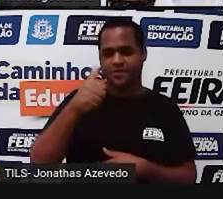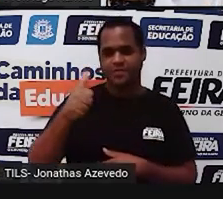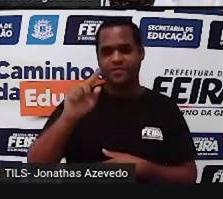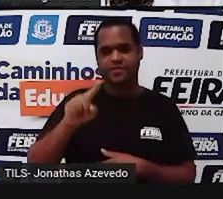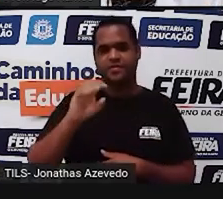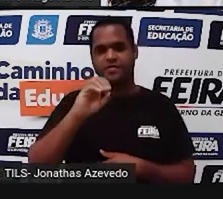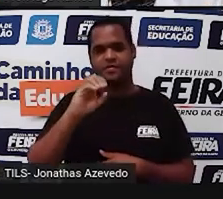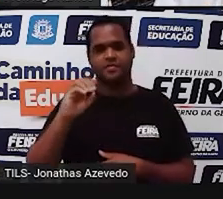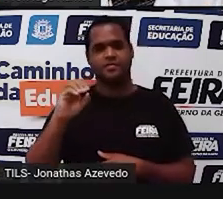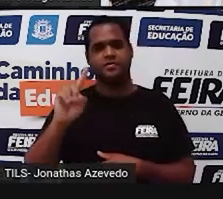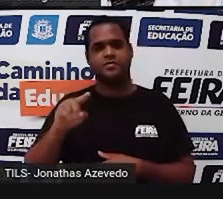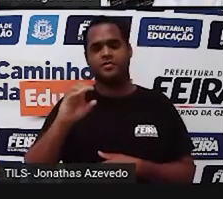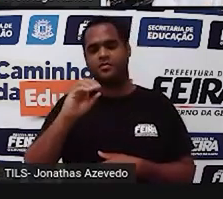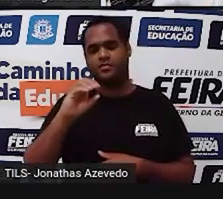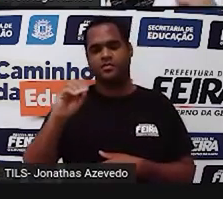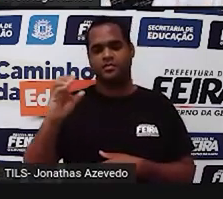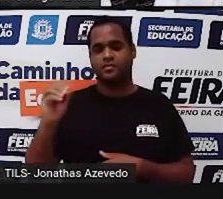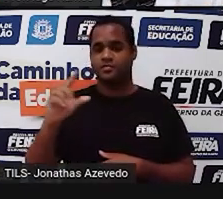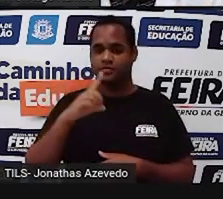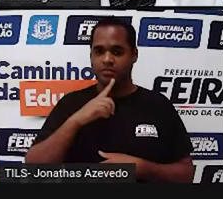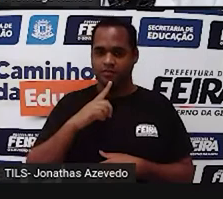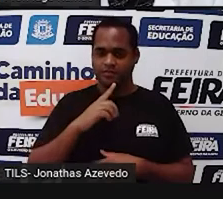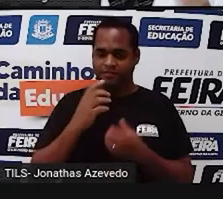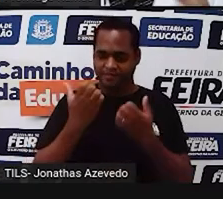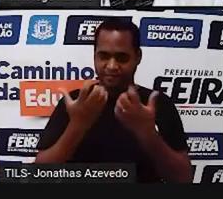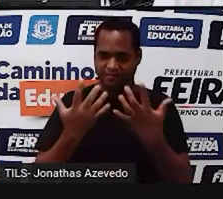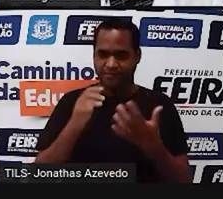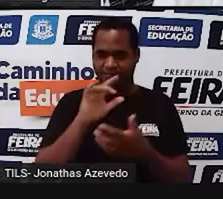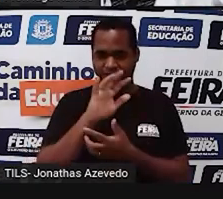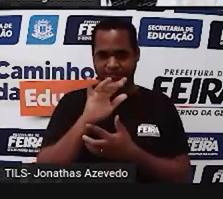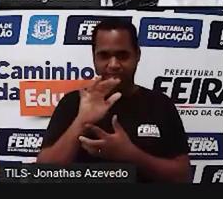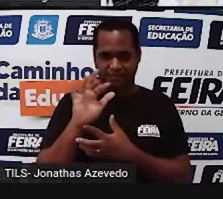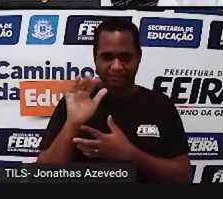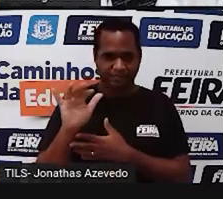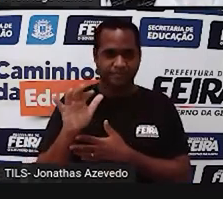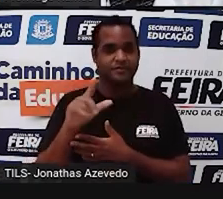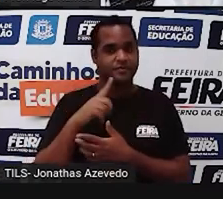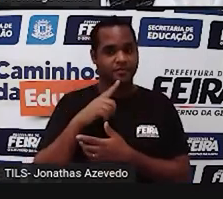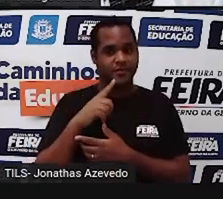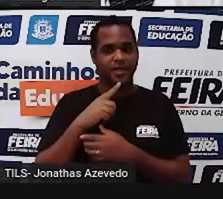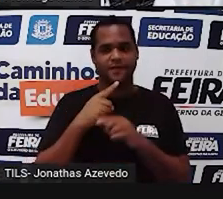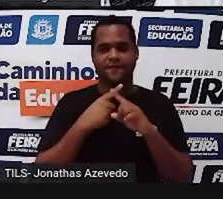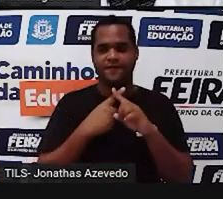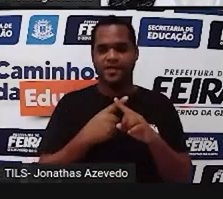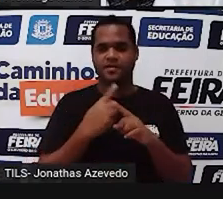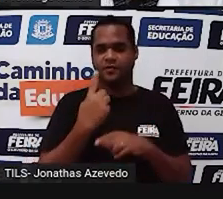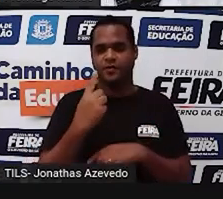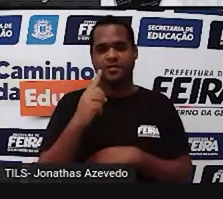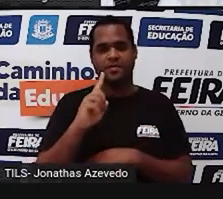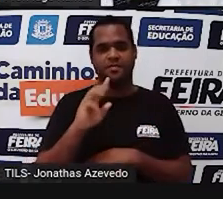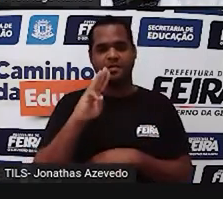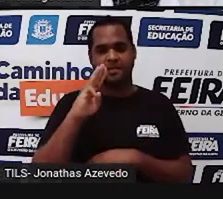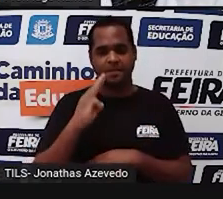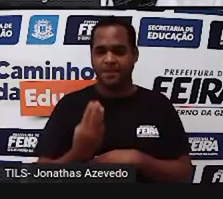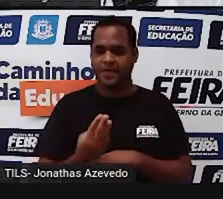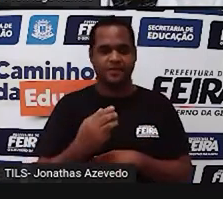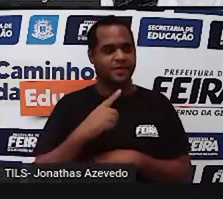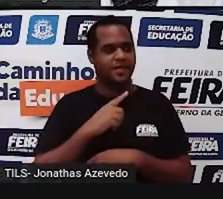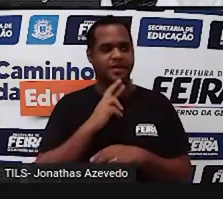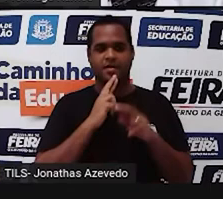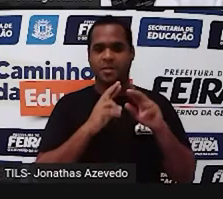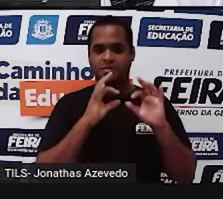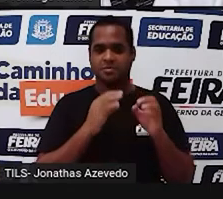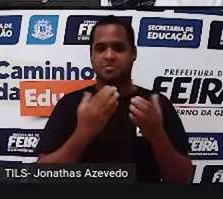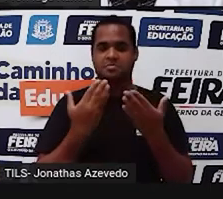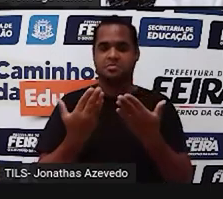calculadora é só escrever, só digitar 1.111 vezes 1 milhão. E o resultado é esse aí,